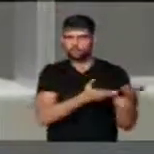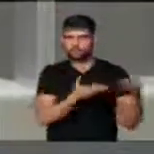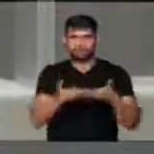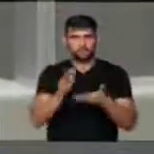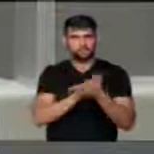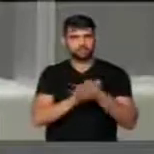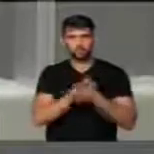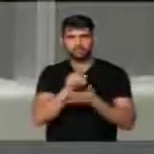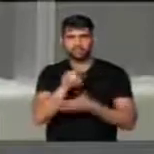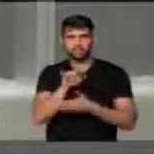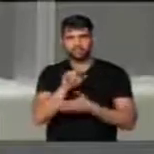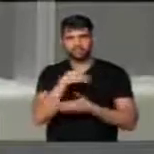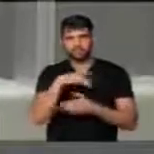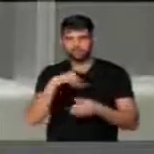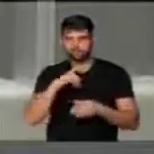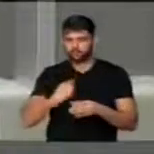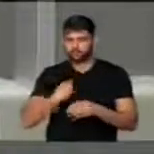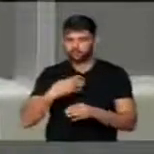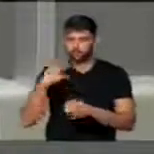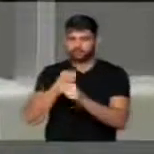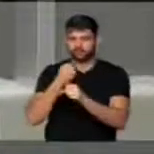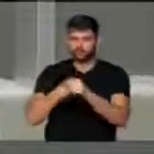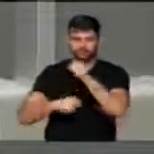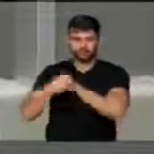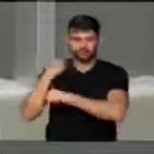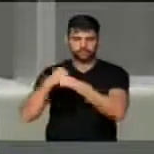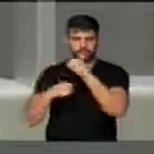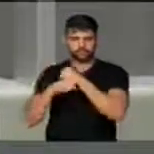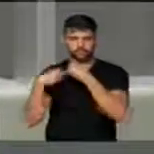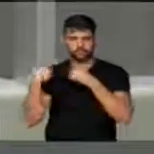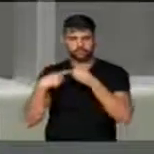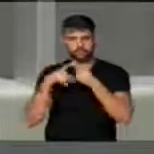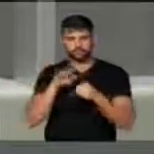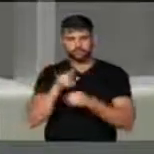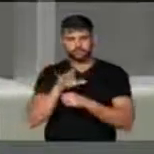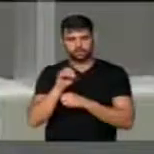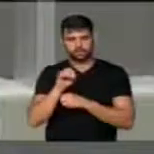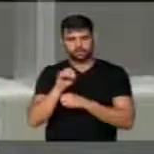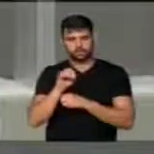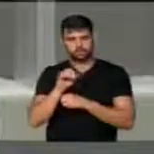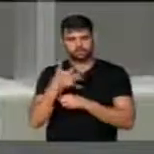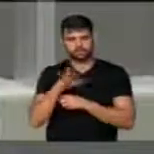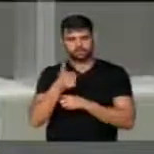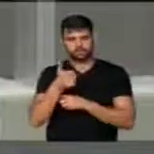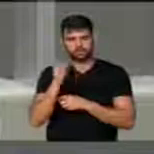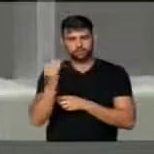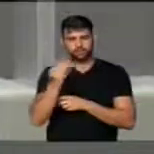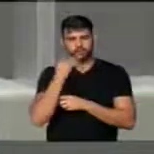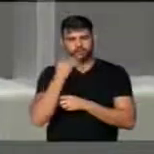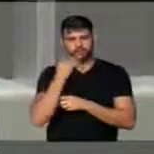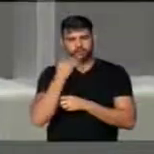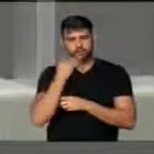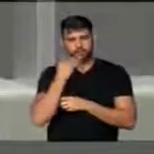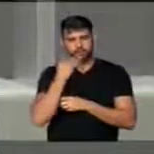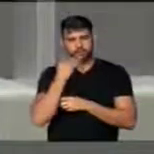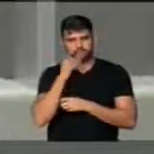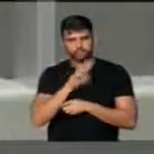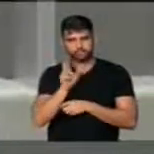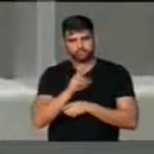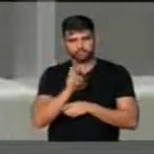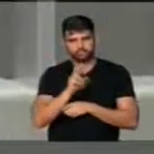Nós tivemos um orçamento, ano passado, na cidade de Uberlândia, cerca de um bilhão e meio de reais.